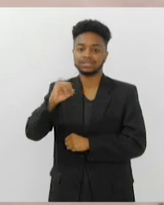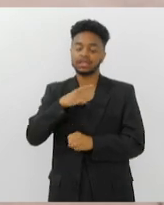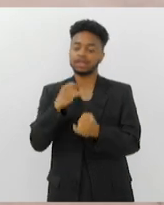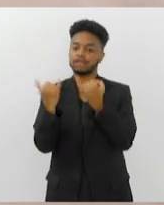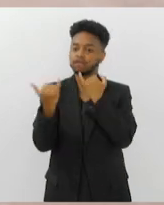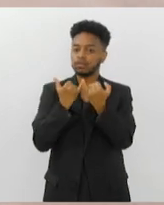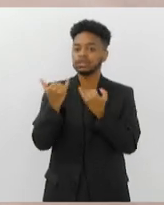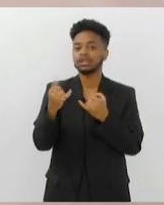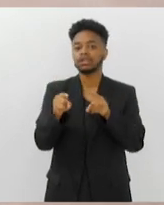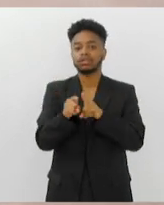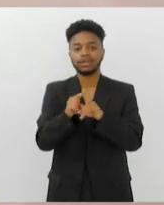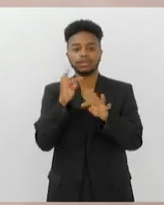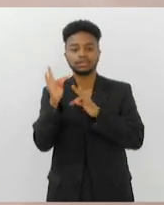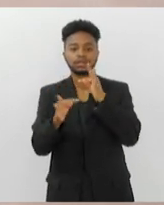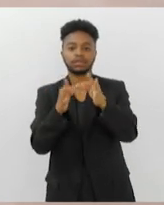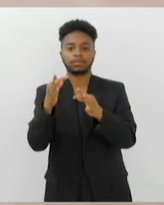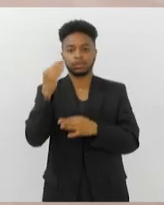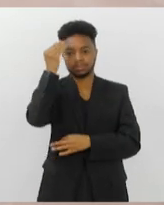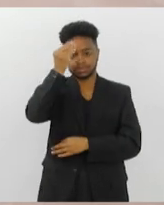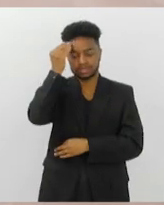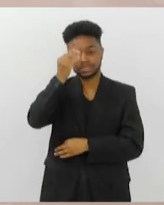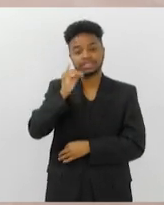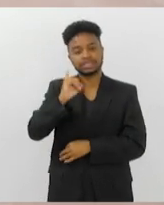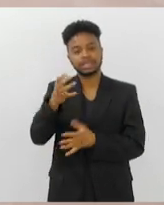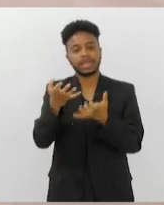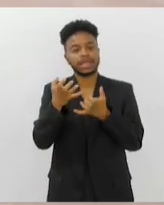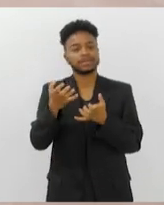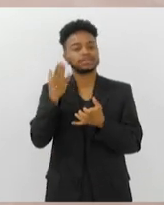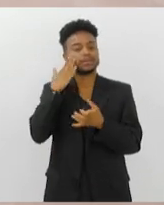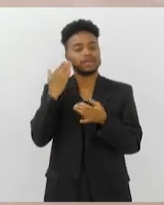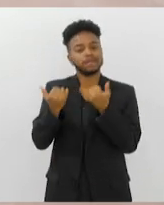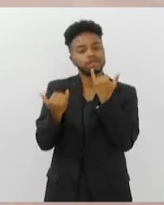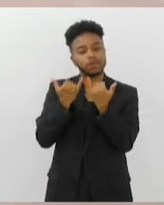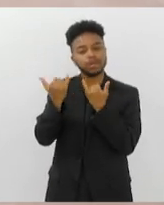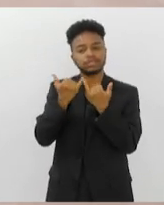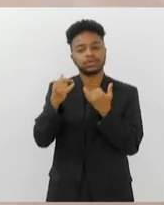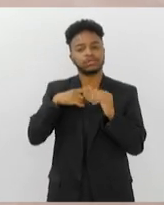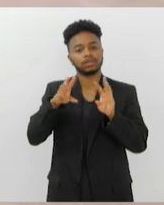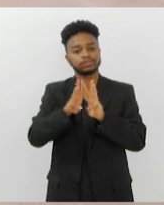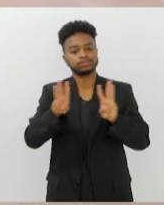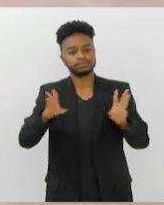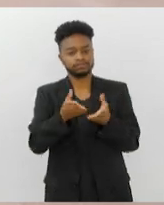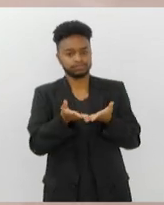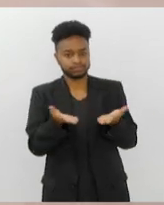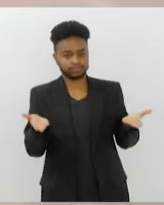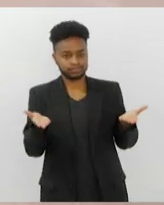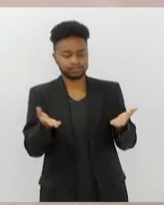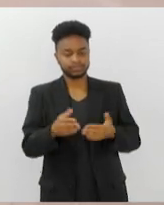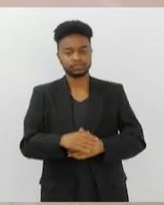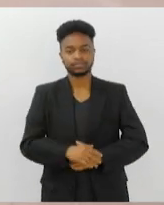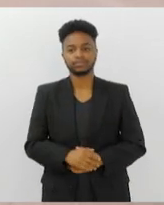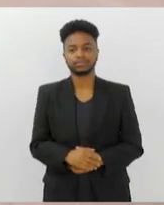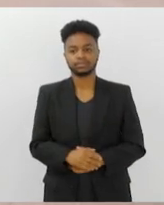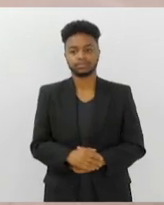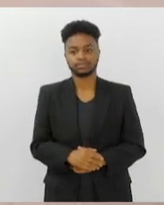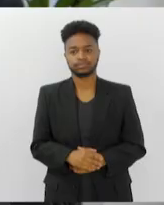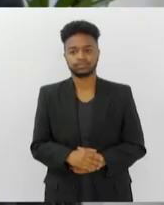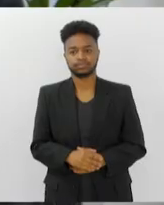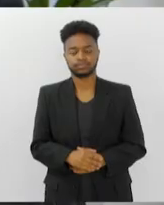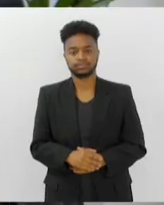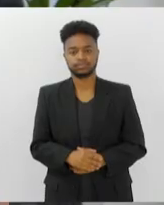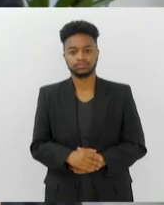acesso a tratamento psiquiátrico. Para saber mais sobre a campanha, acesse www.setembroamarelo.com